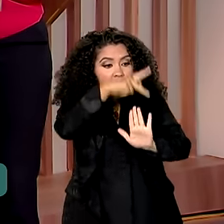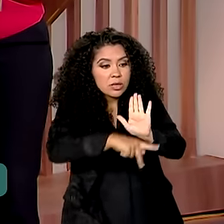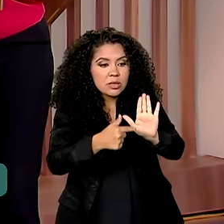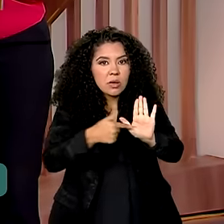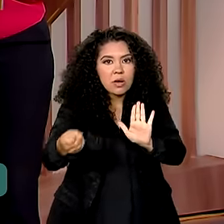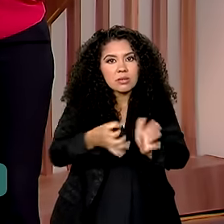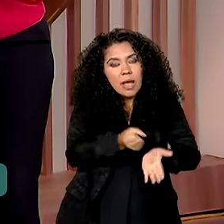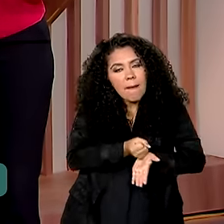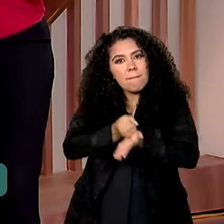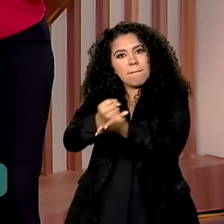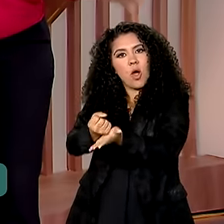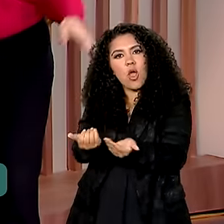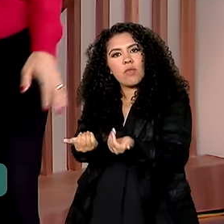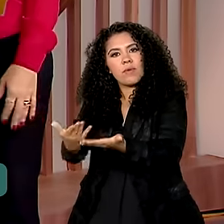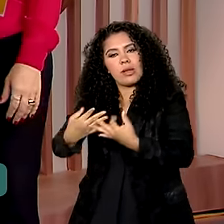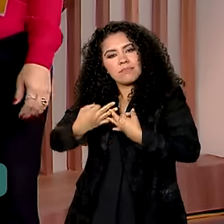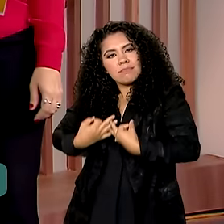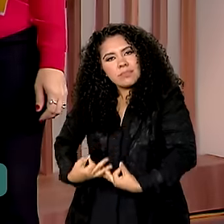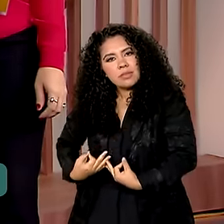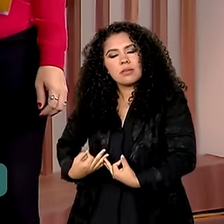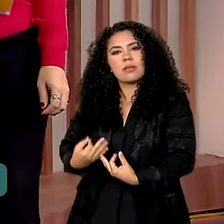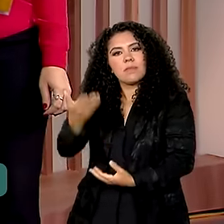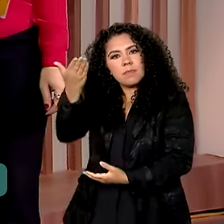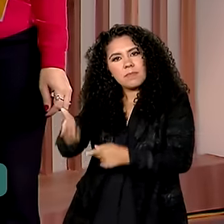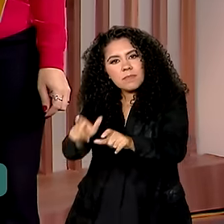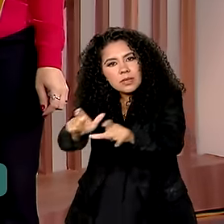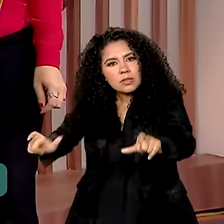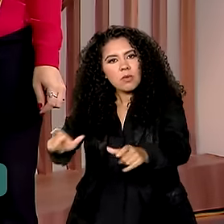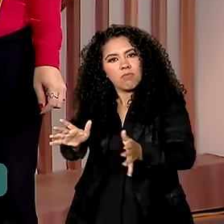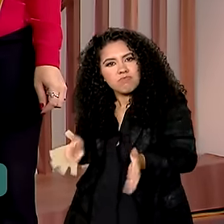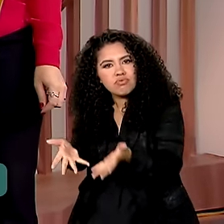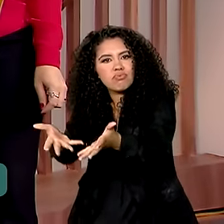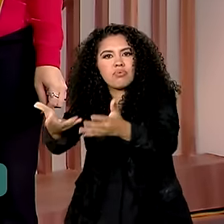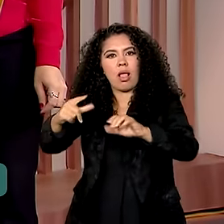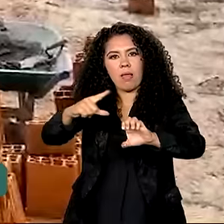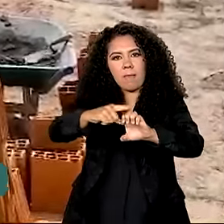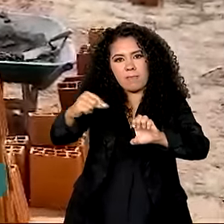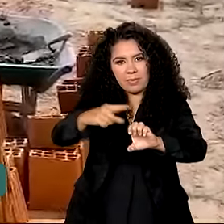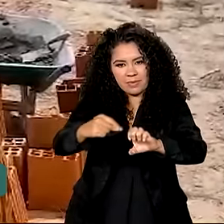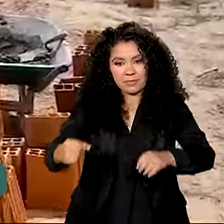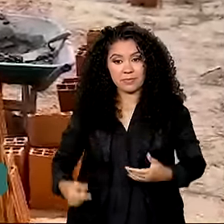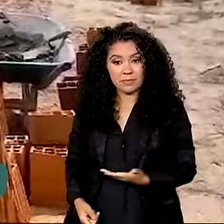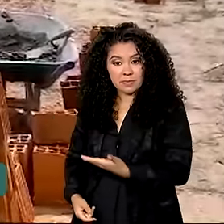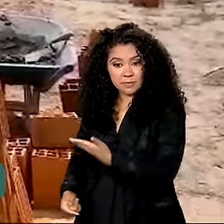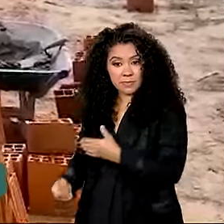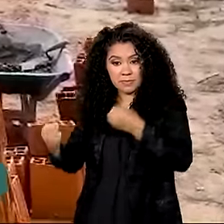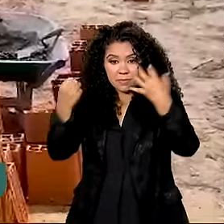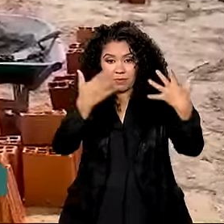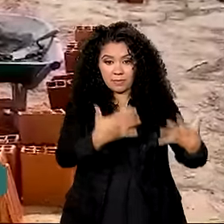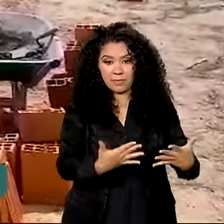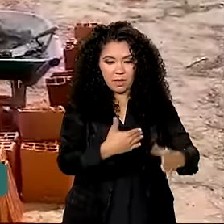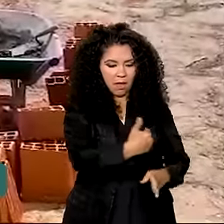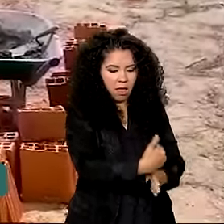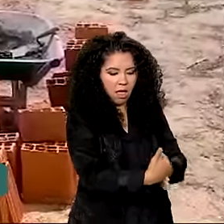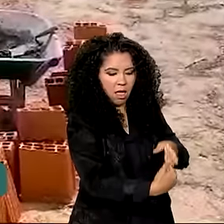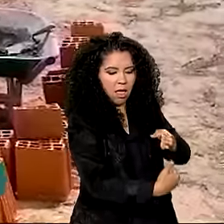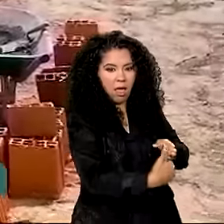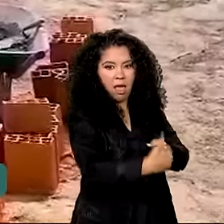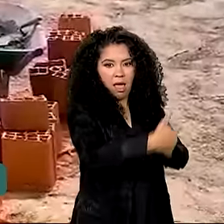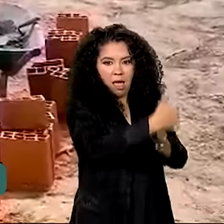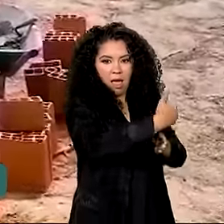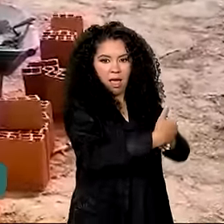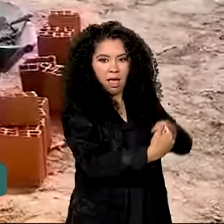digna para essas pessoas, incentivando atividades de empreendedorismo. As paredes do galpão estão sendo